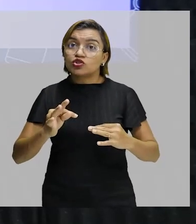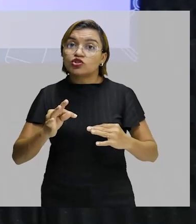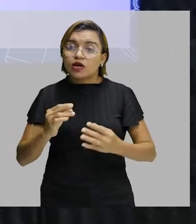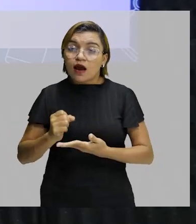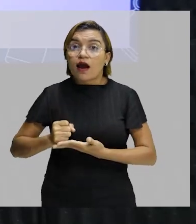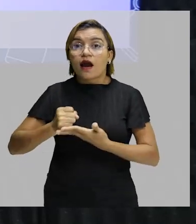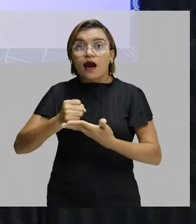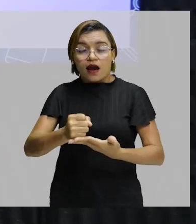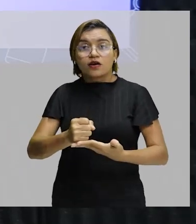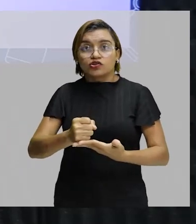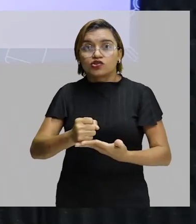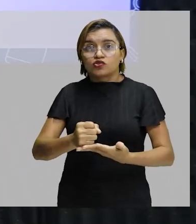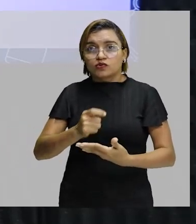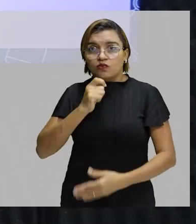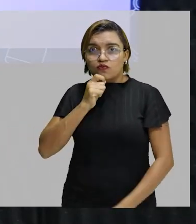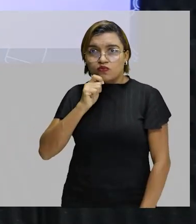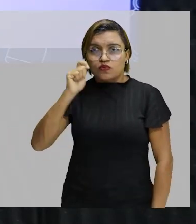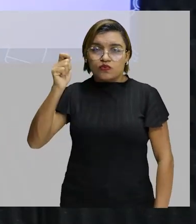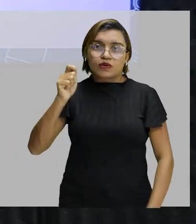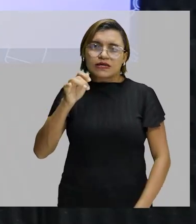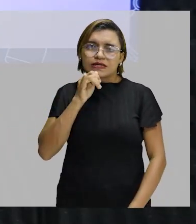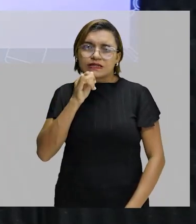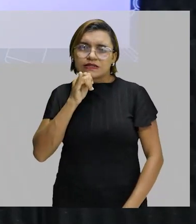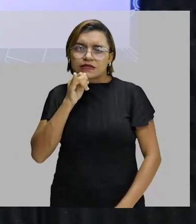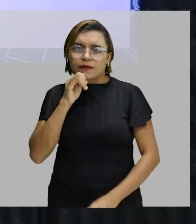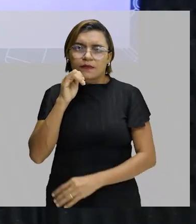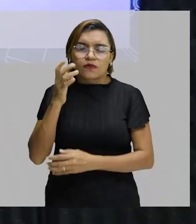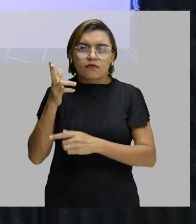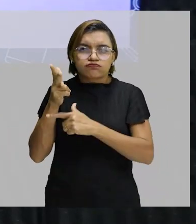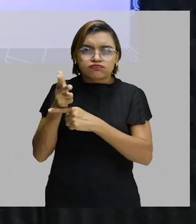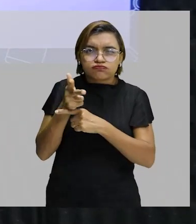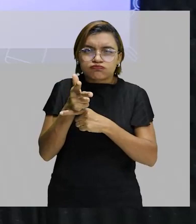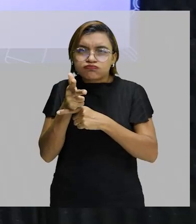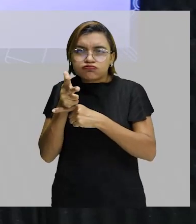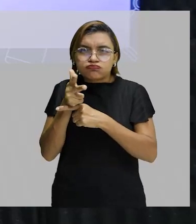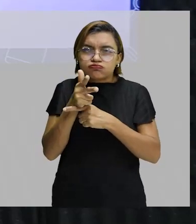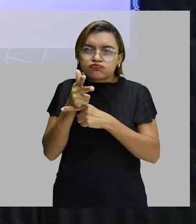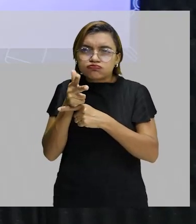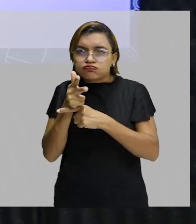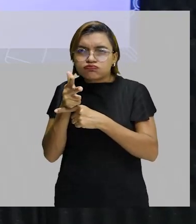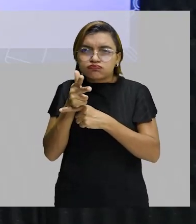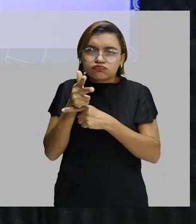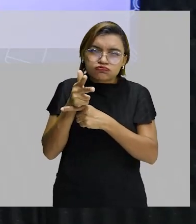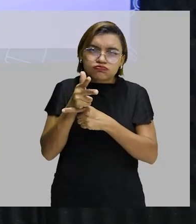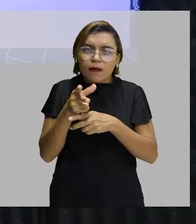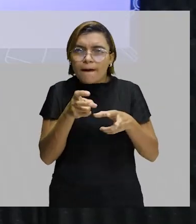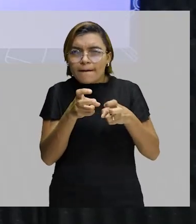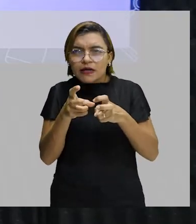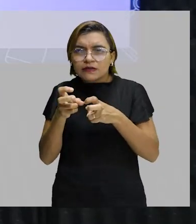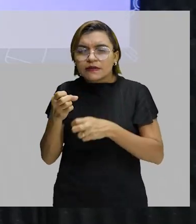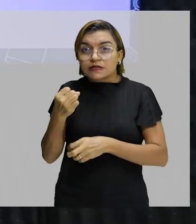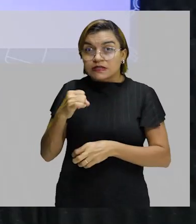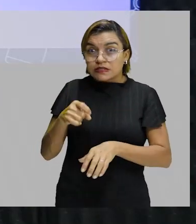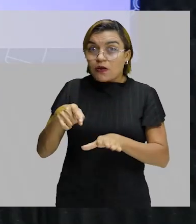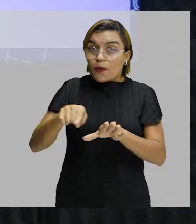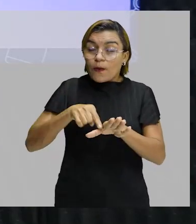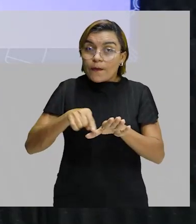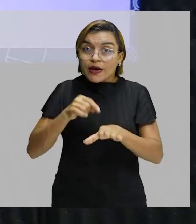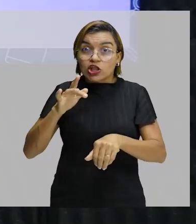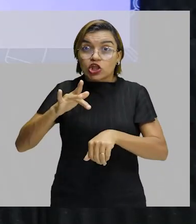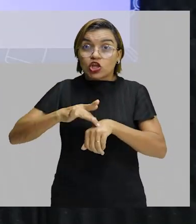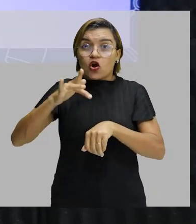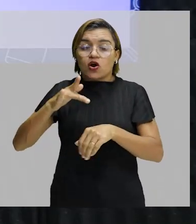modalidade, então tem câmeras aqui para tudo quanto é lado, focando lá o pé do atleta nesse último contato que ele teve